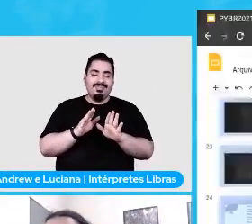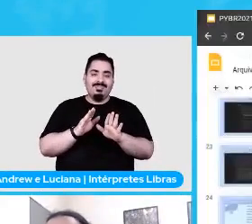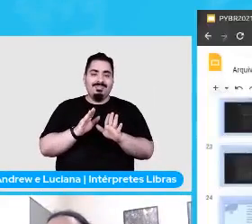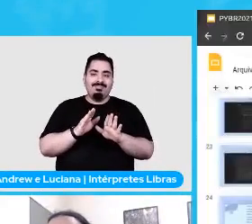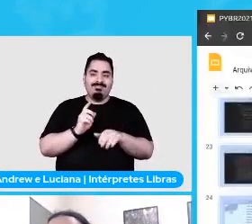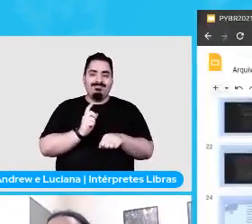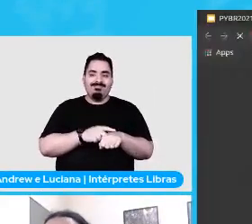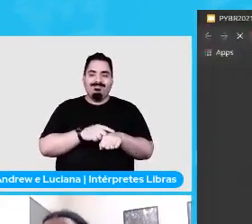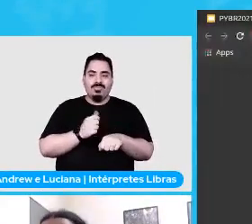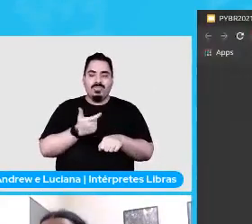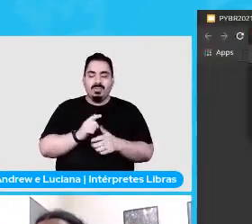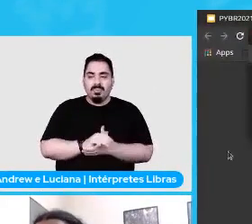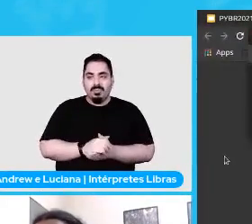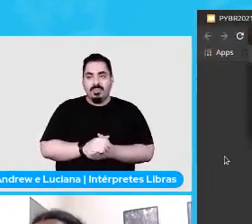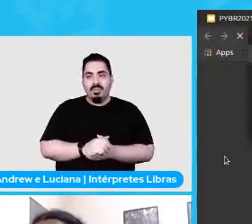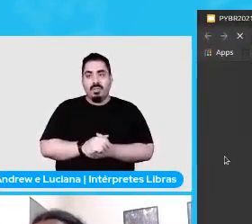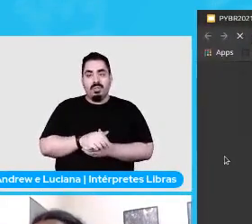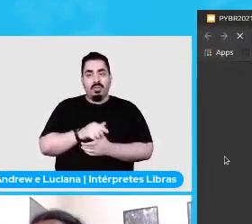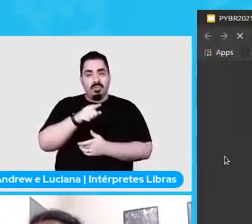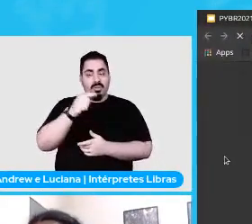você consegue usar